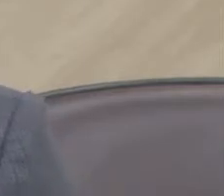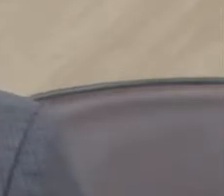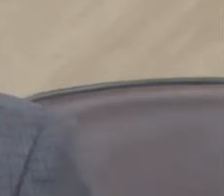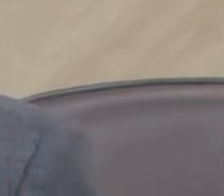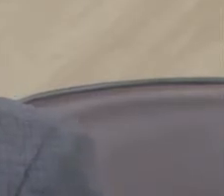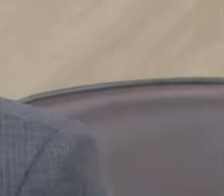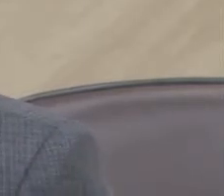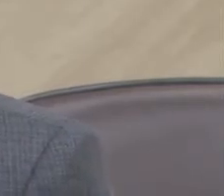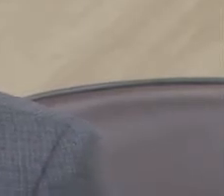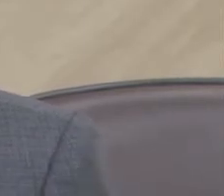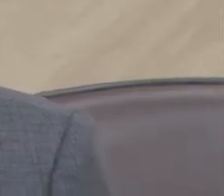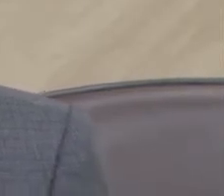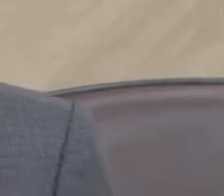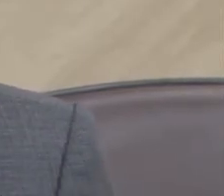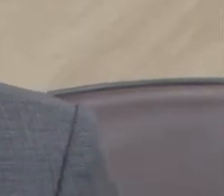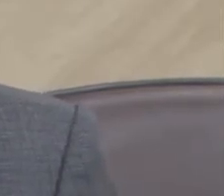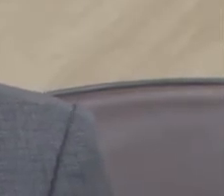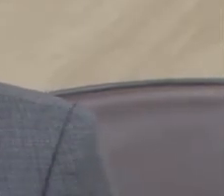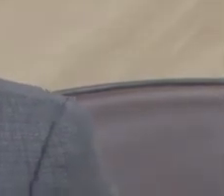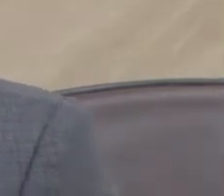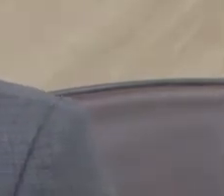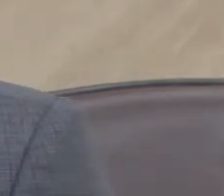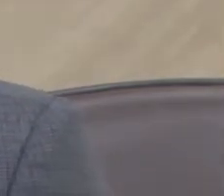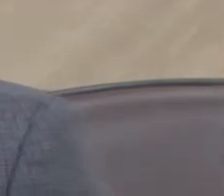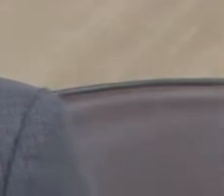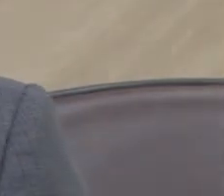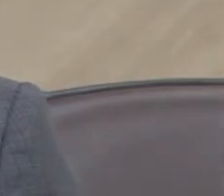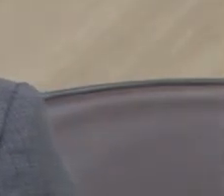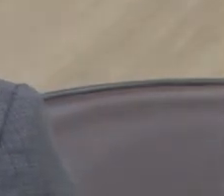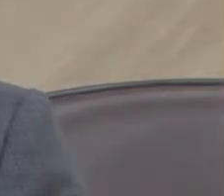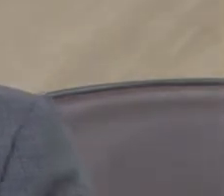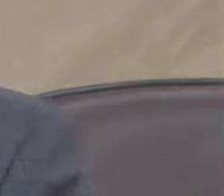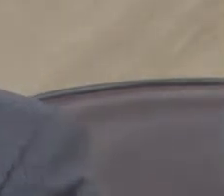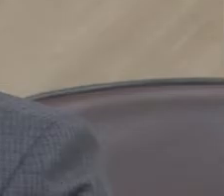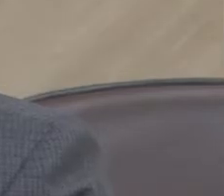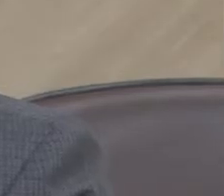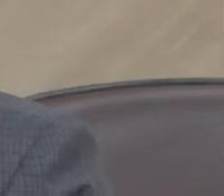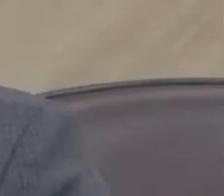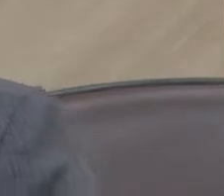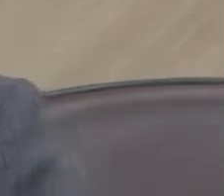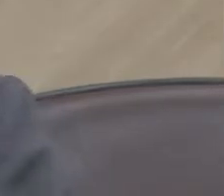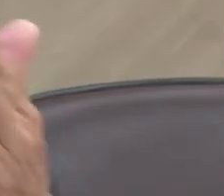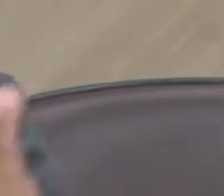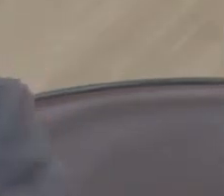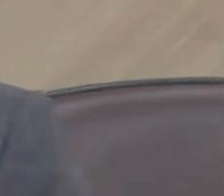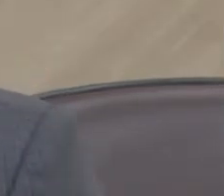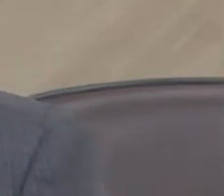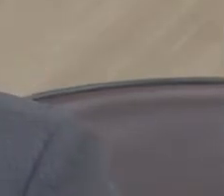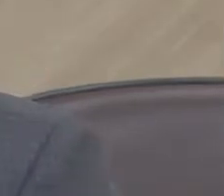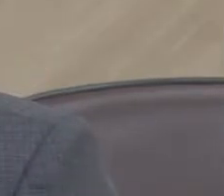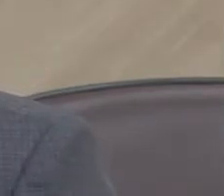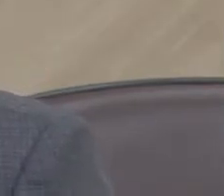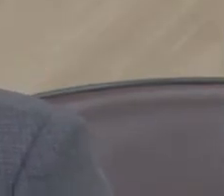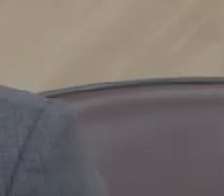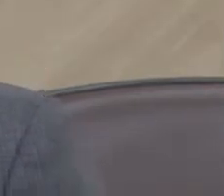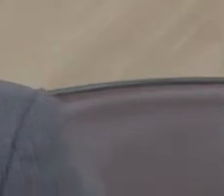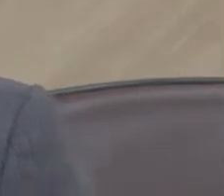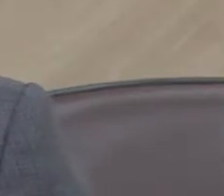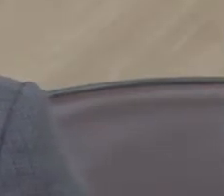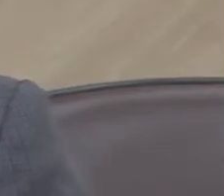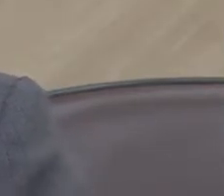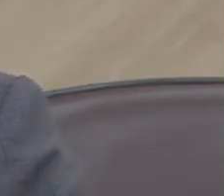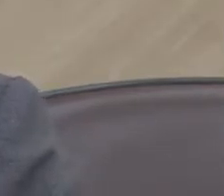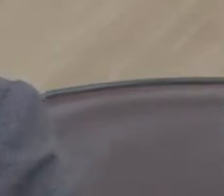prova em que são três provas, natação, corrida e também ciclismo. E